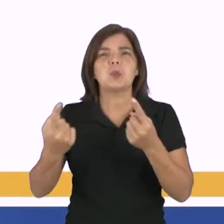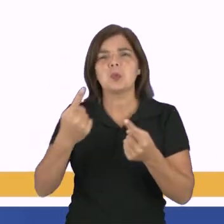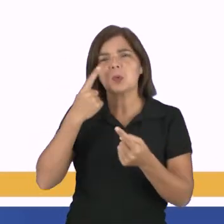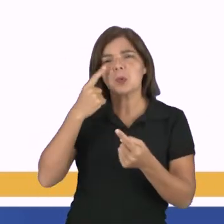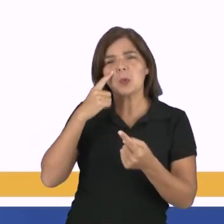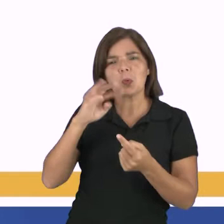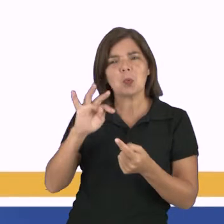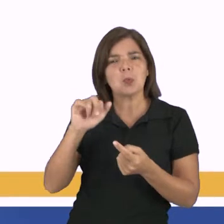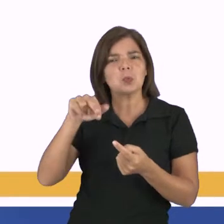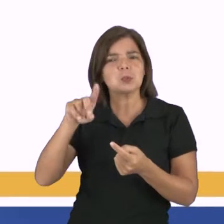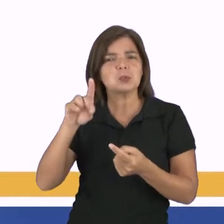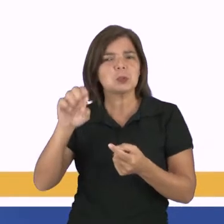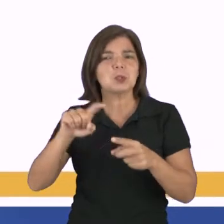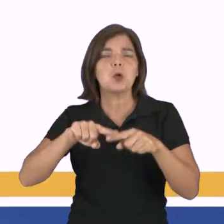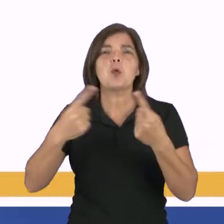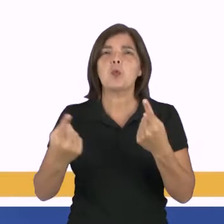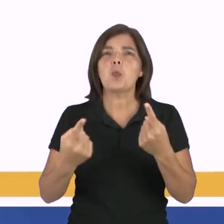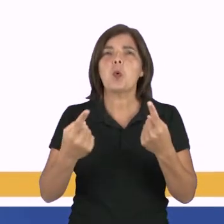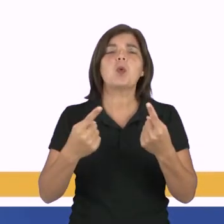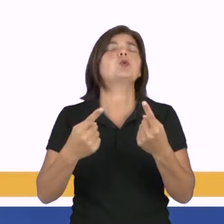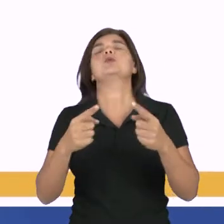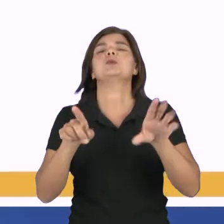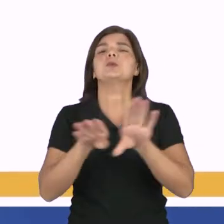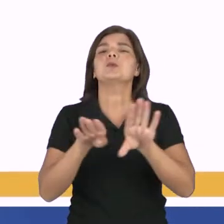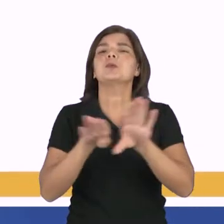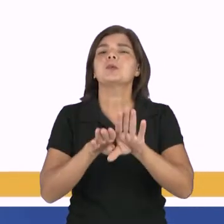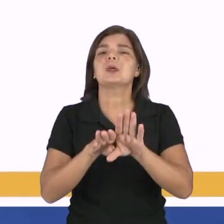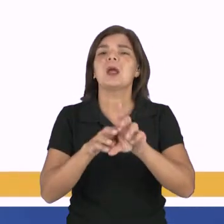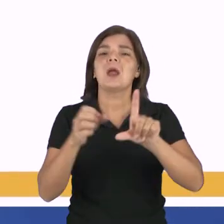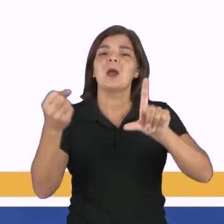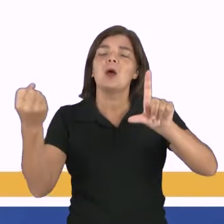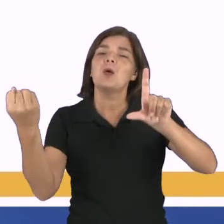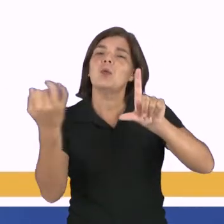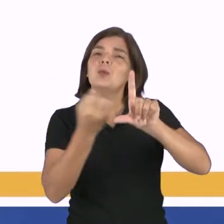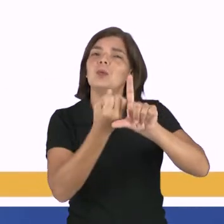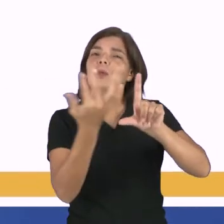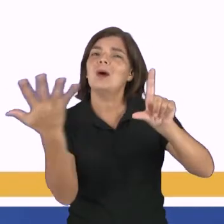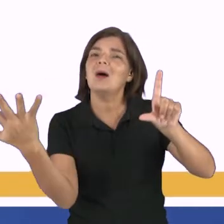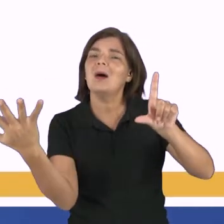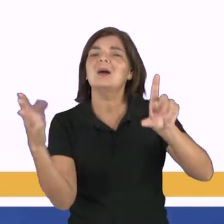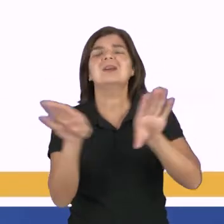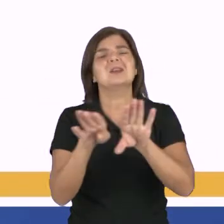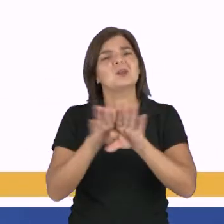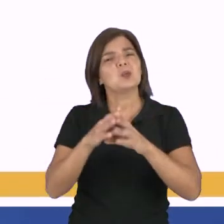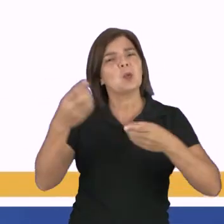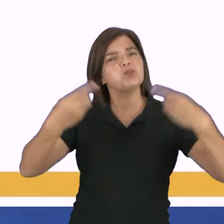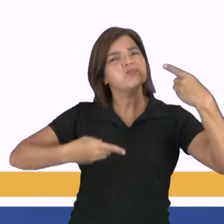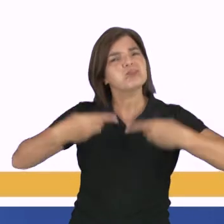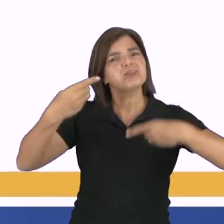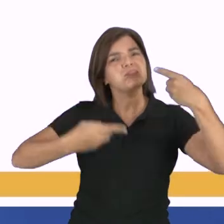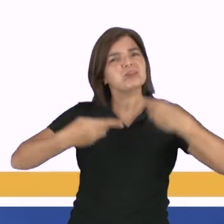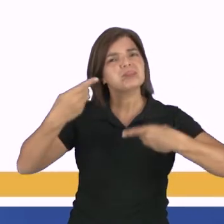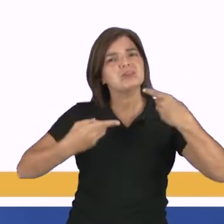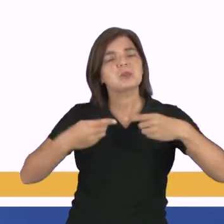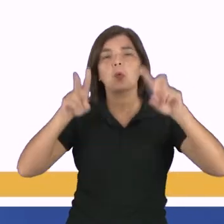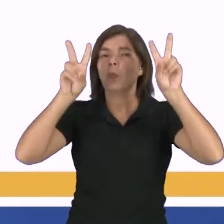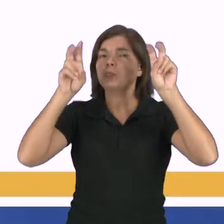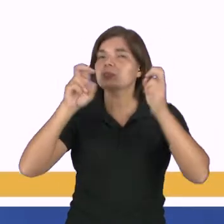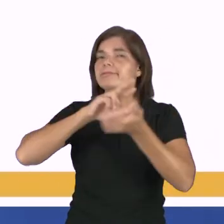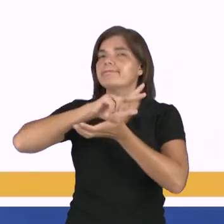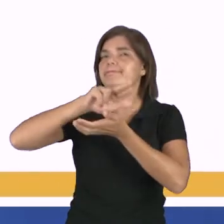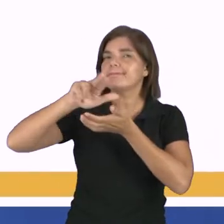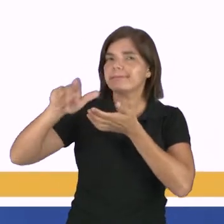com o Netflix, e várias outras possibilidades ou redes sociais que tratam de política e de assuntos variados.